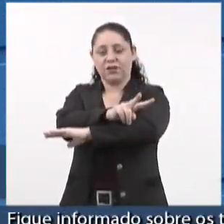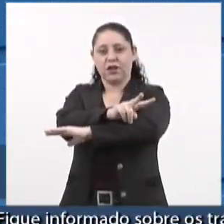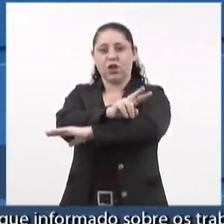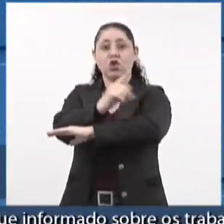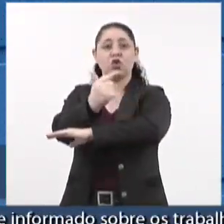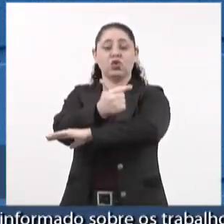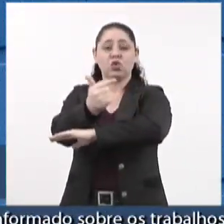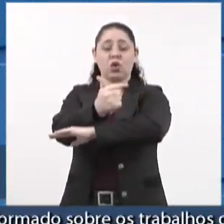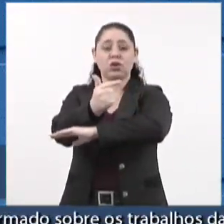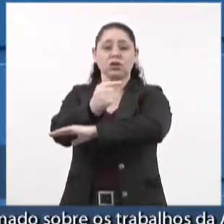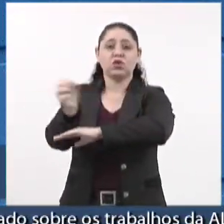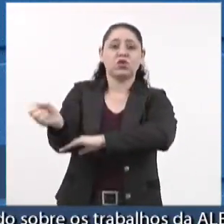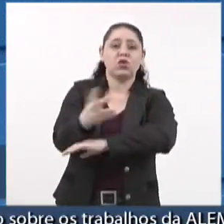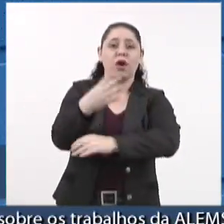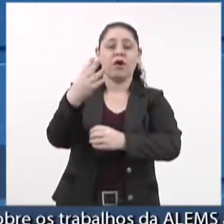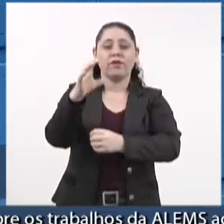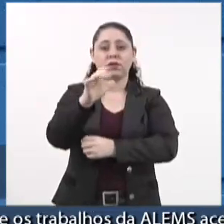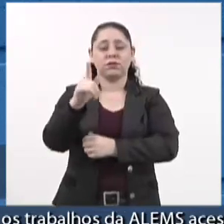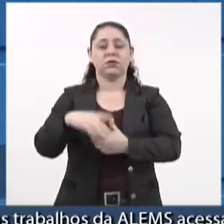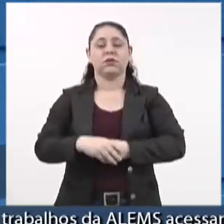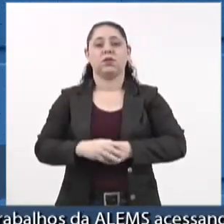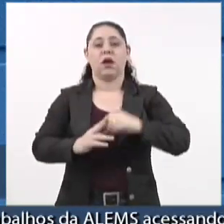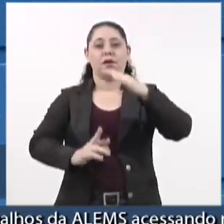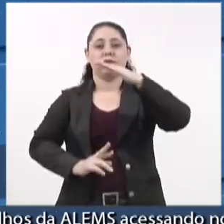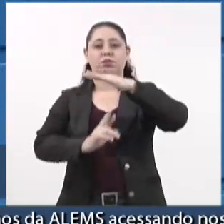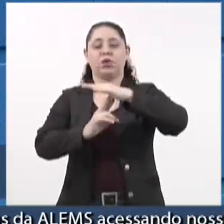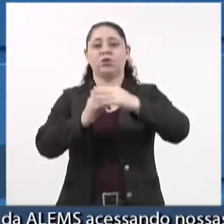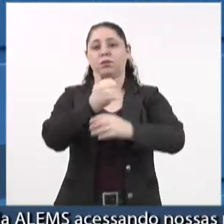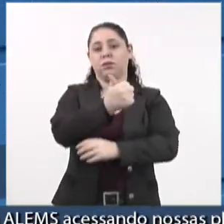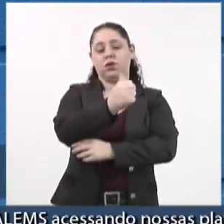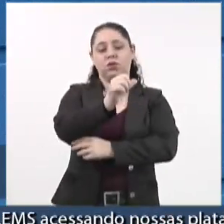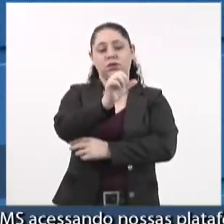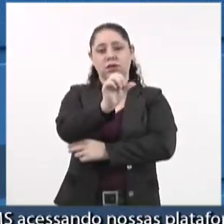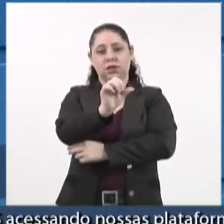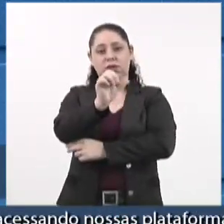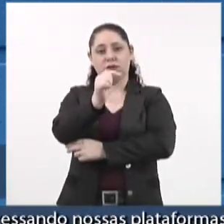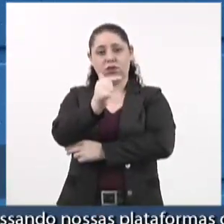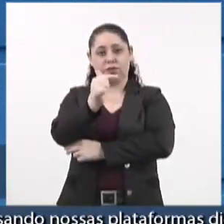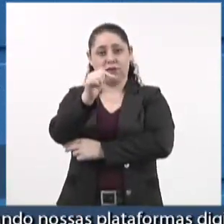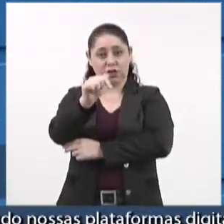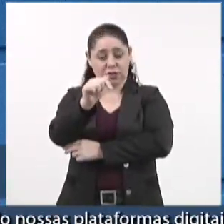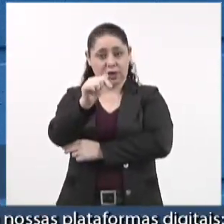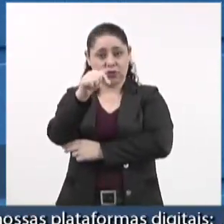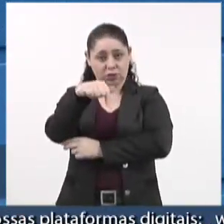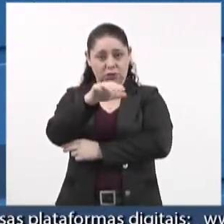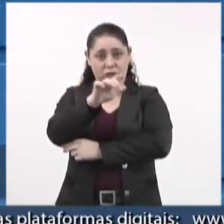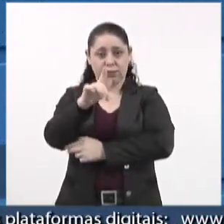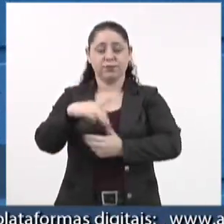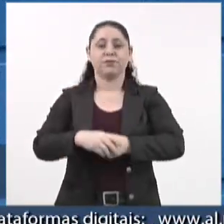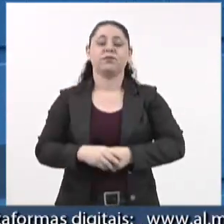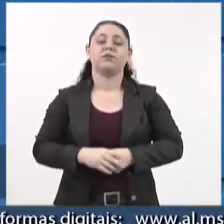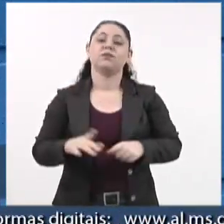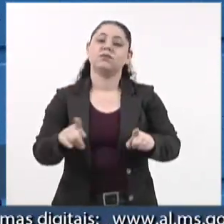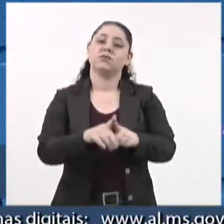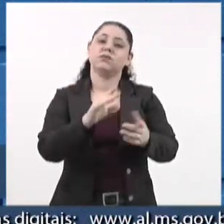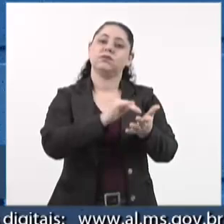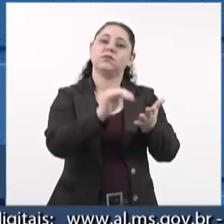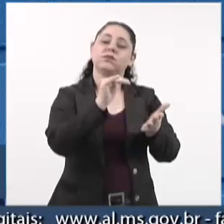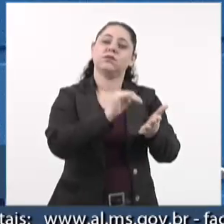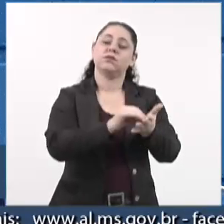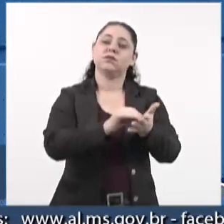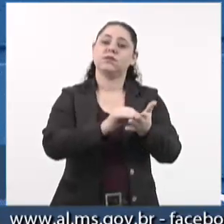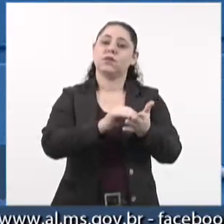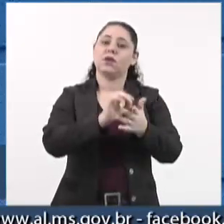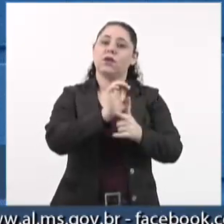Campo Grande, o ponto de ônibus número 1627, em Campo Grande. E também ao secretário municipal de infraestrutura,